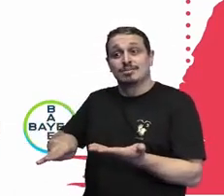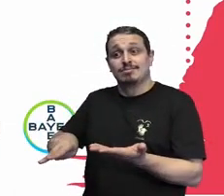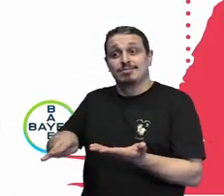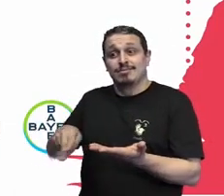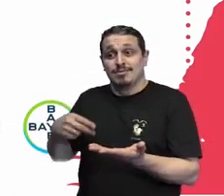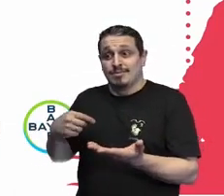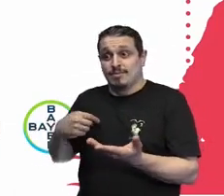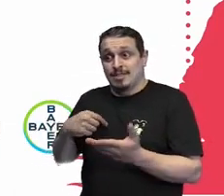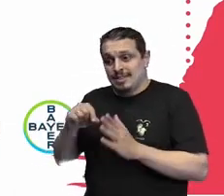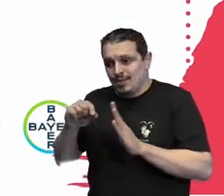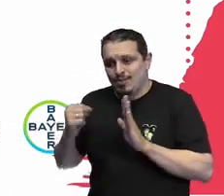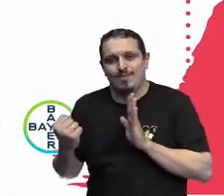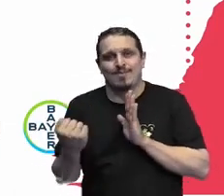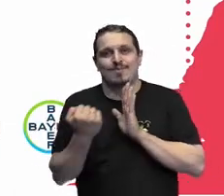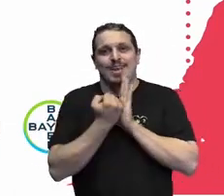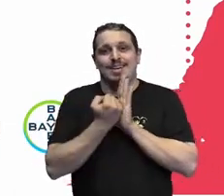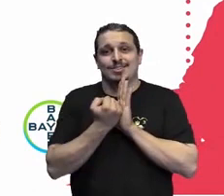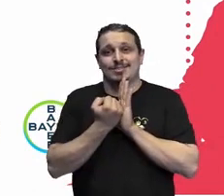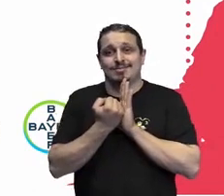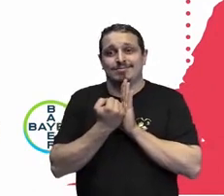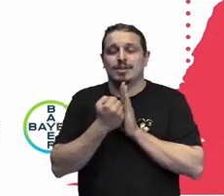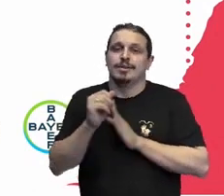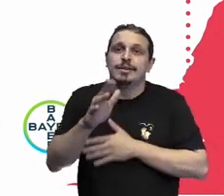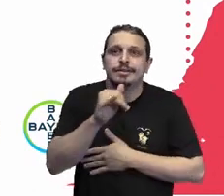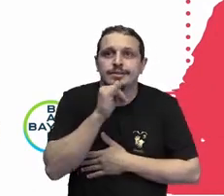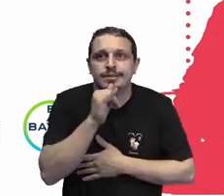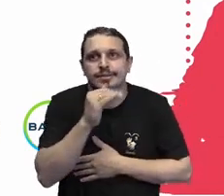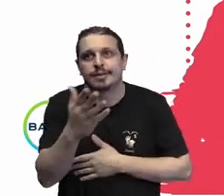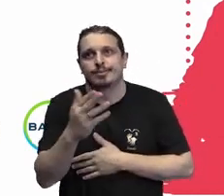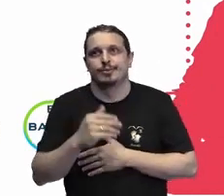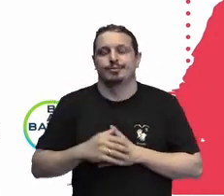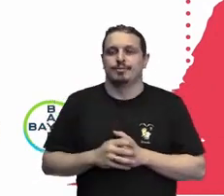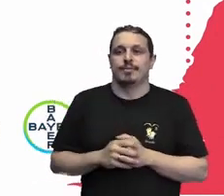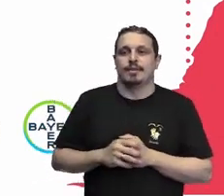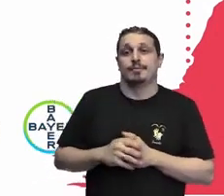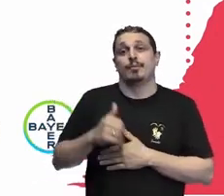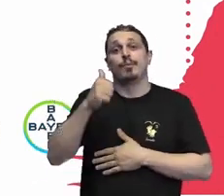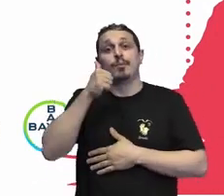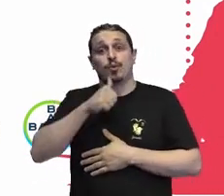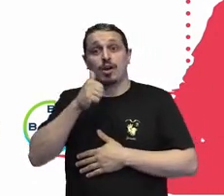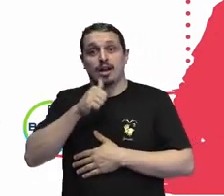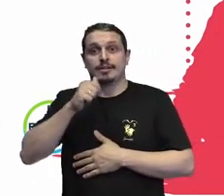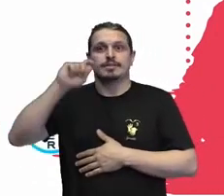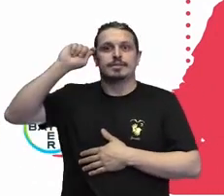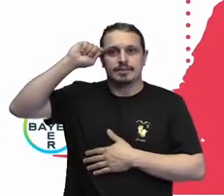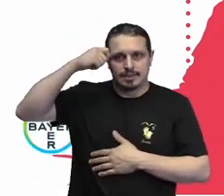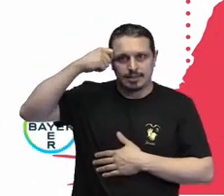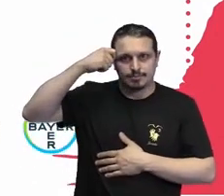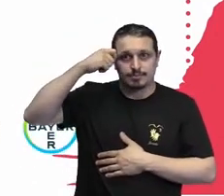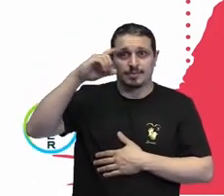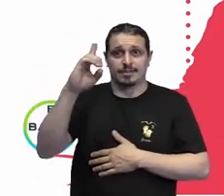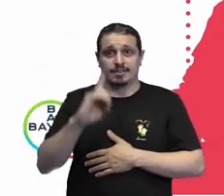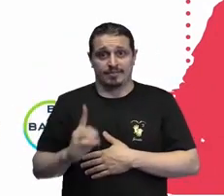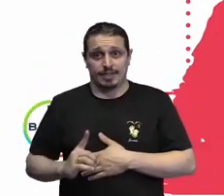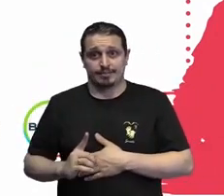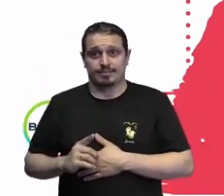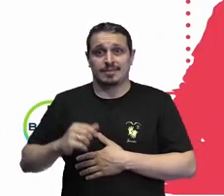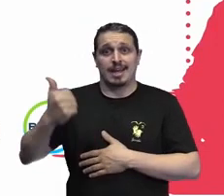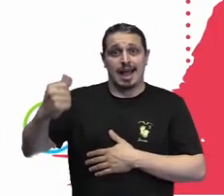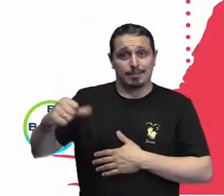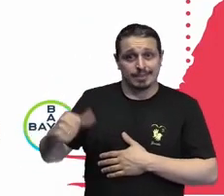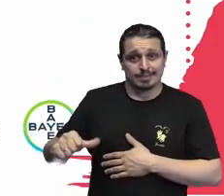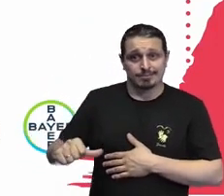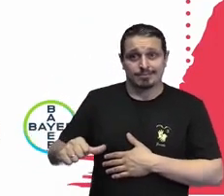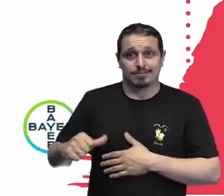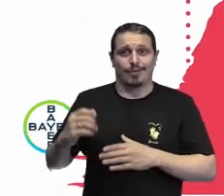traz consigo, né? Então, quando a gente está falando sobre uma mulher negra com deficiência e lésbica, a gente está falando que